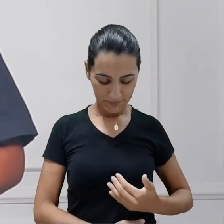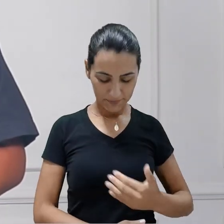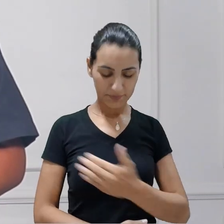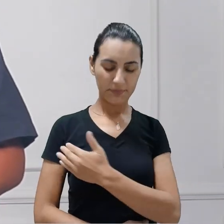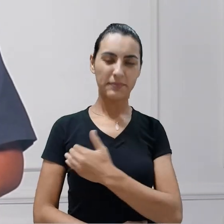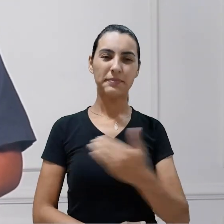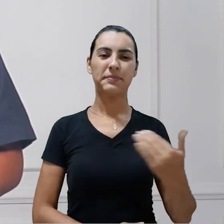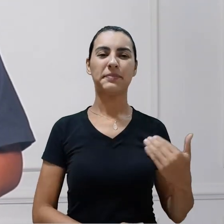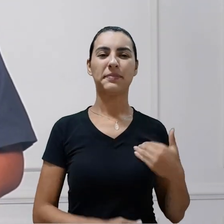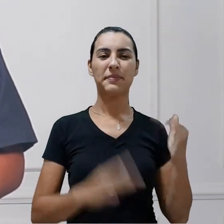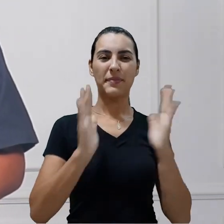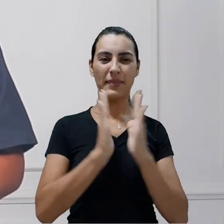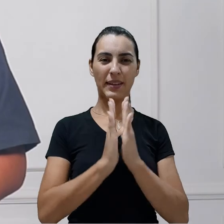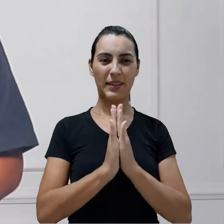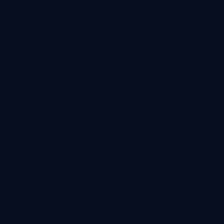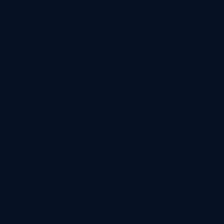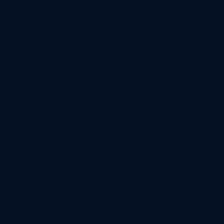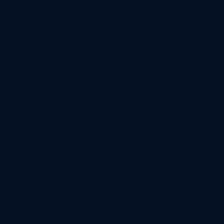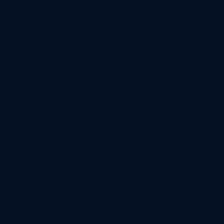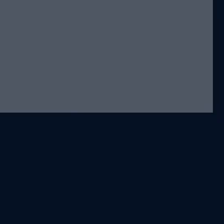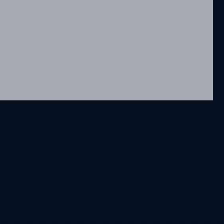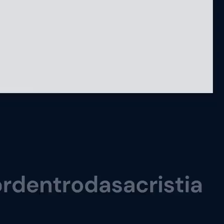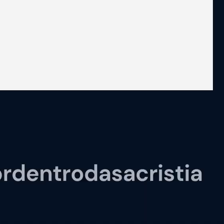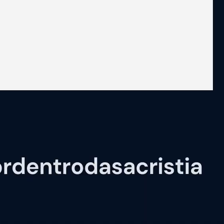Espírito Santo. Amém.